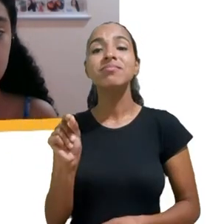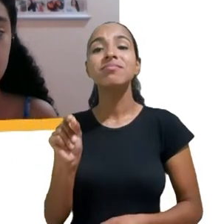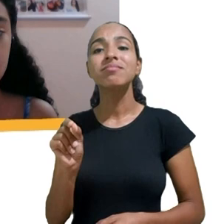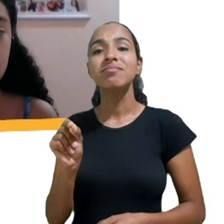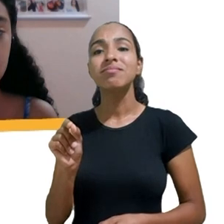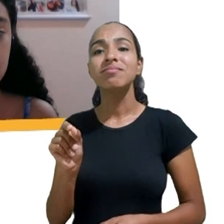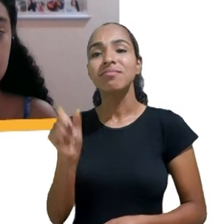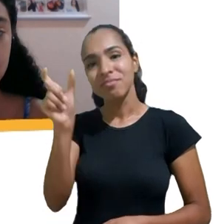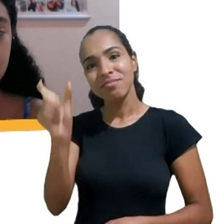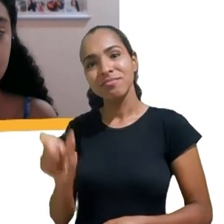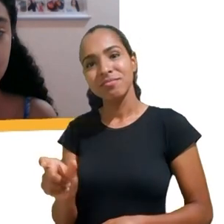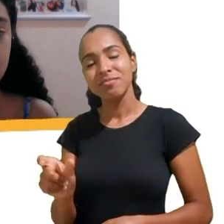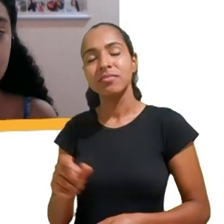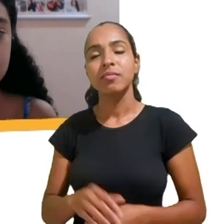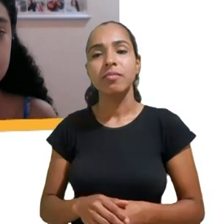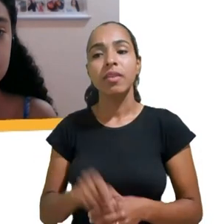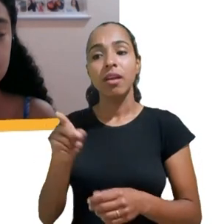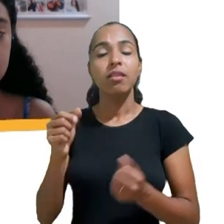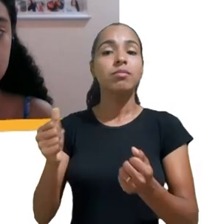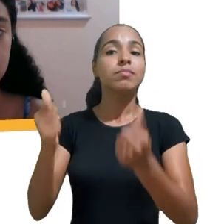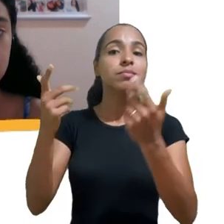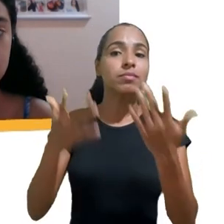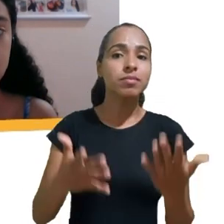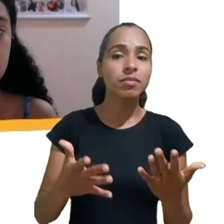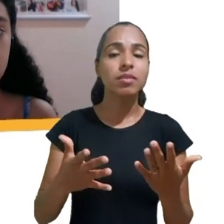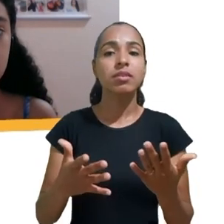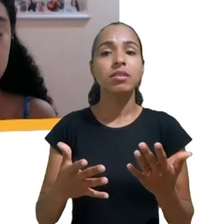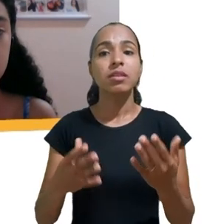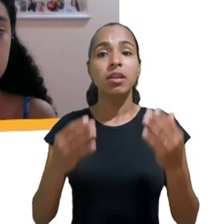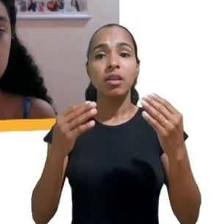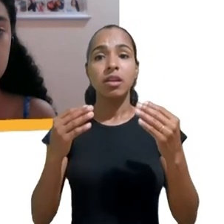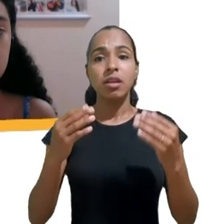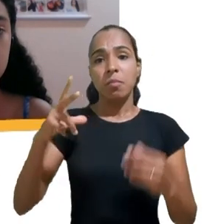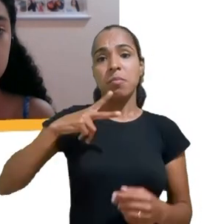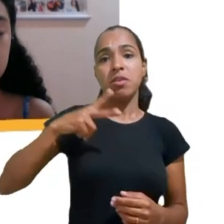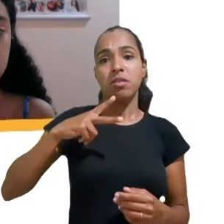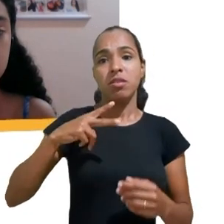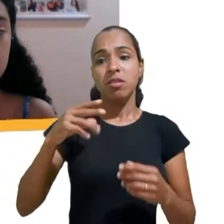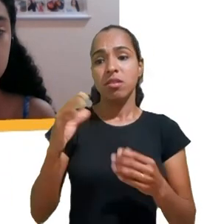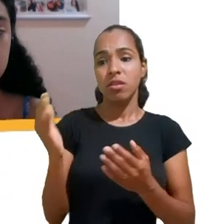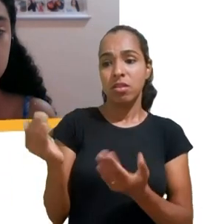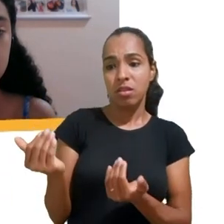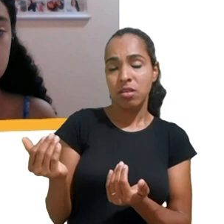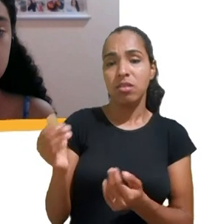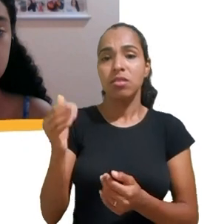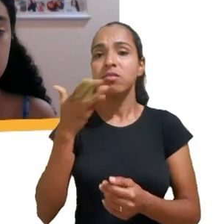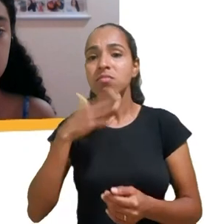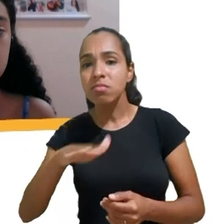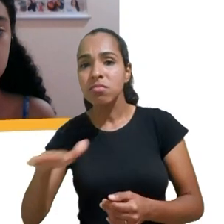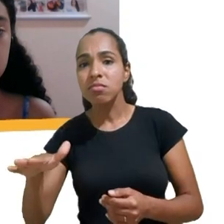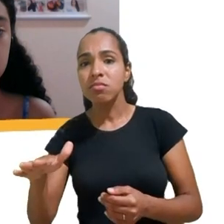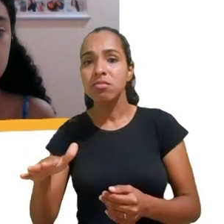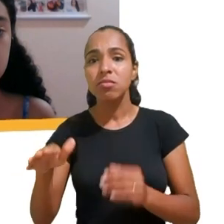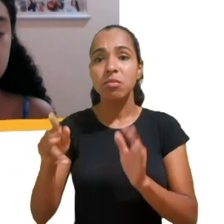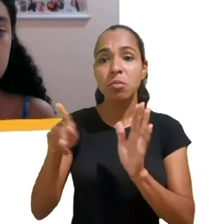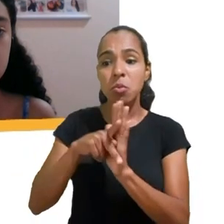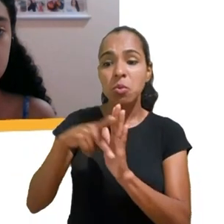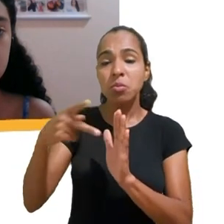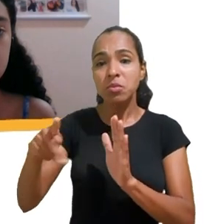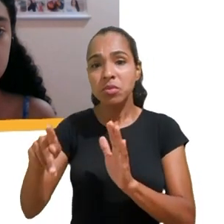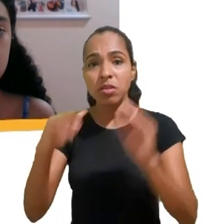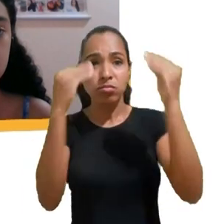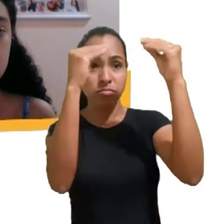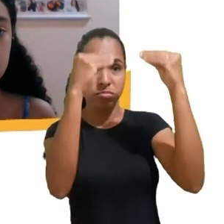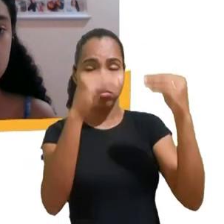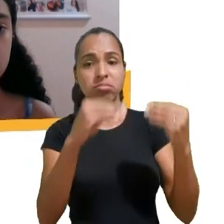questão do uso dos dados pessoais das crianças e adolescentes nesse processo. Então, queria chamar aqui, chamar para a nossa roda virtual o